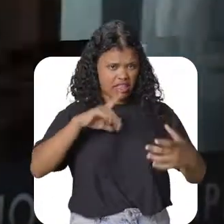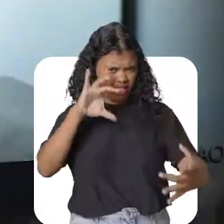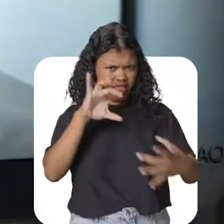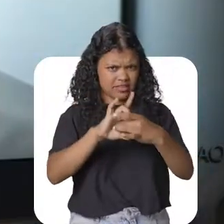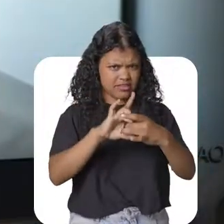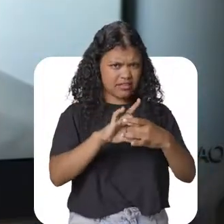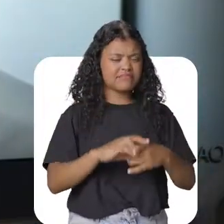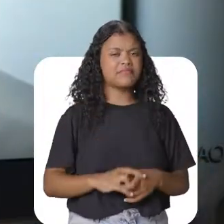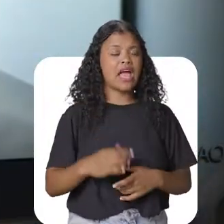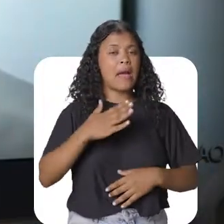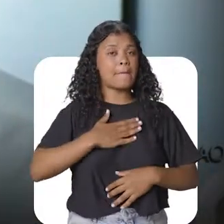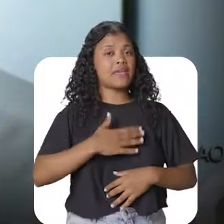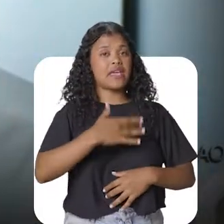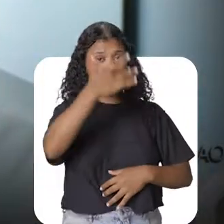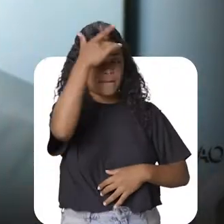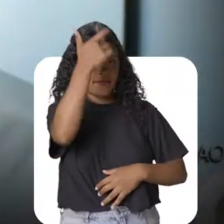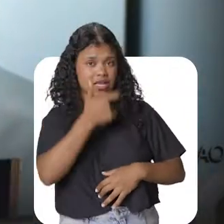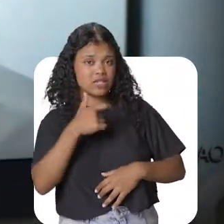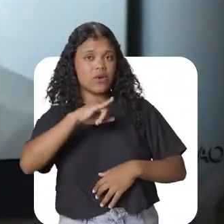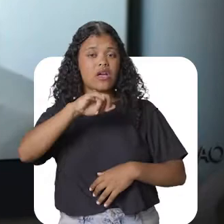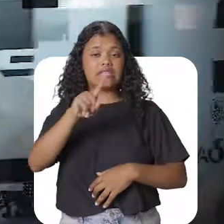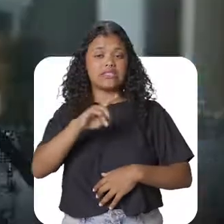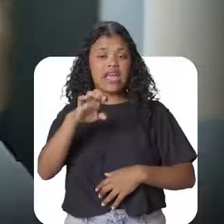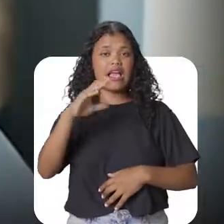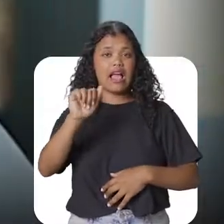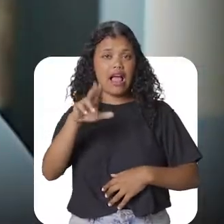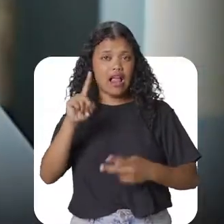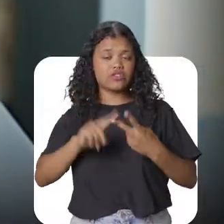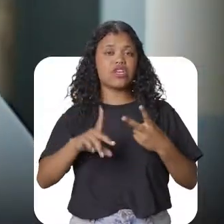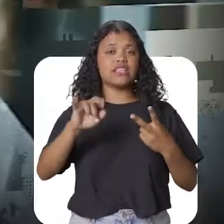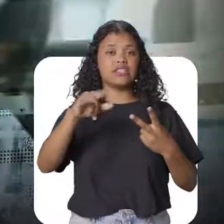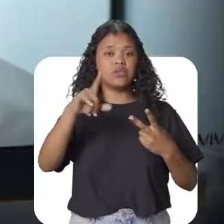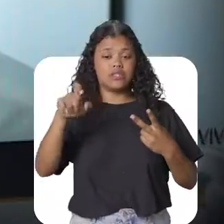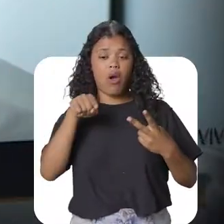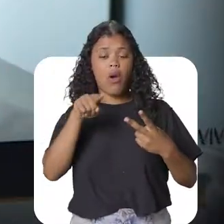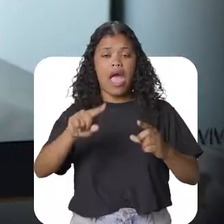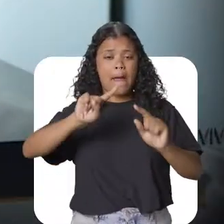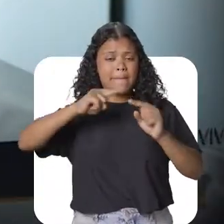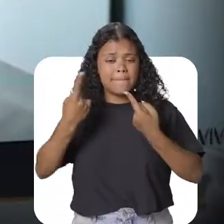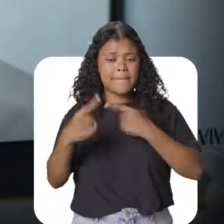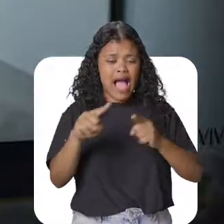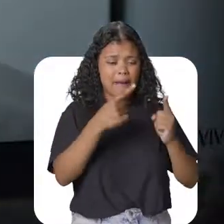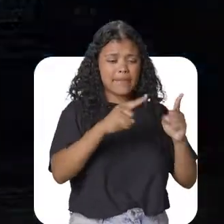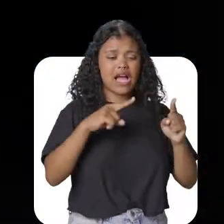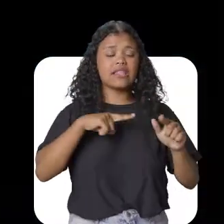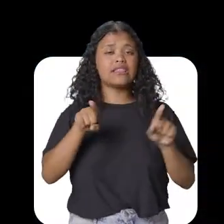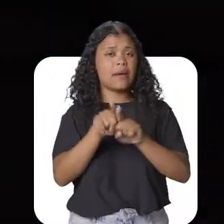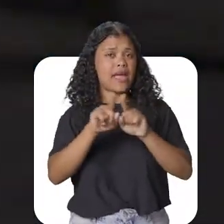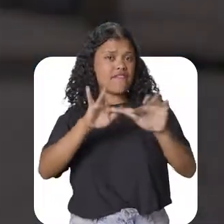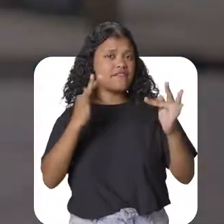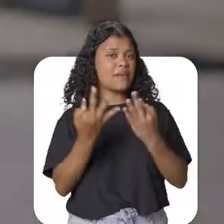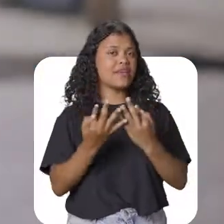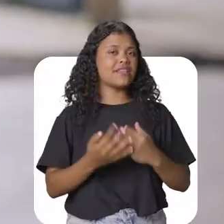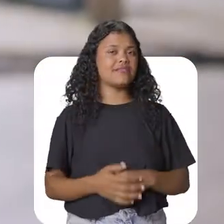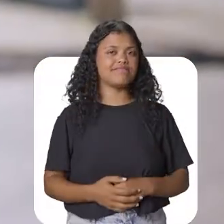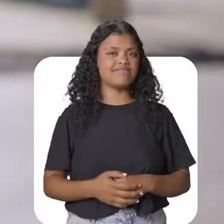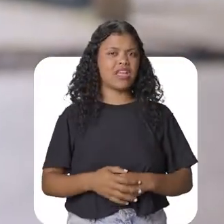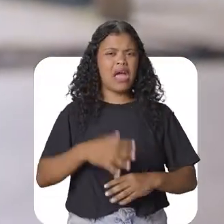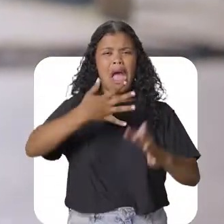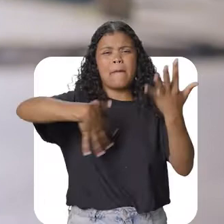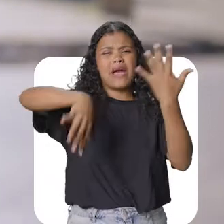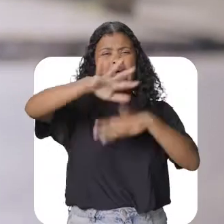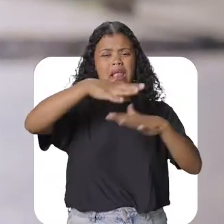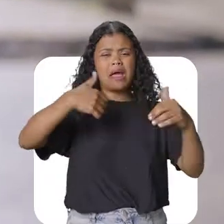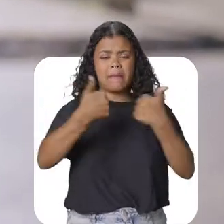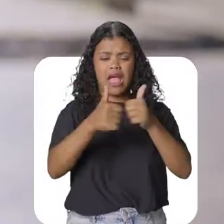ligação? Tanto a minha pessoa, quanto o José Carlos, quanto a Dilção, viemos sofrendo ameaças contra nós e contra as nossas famílias. O caos no